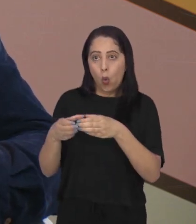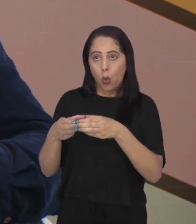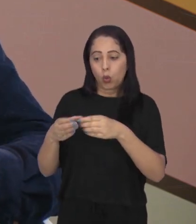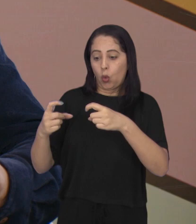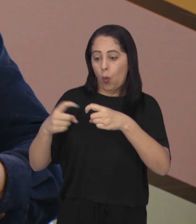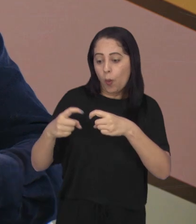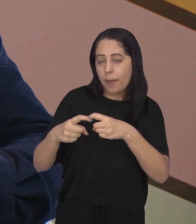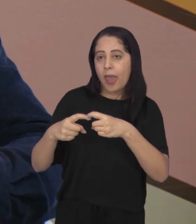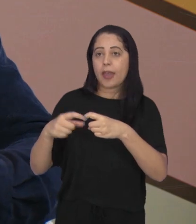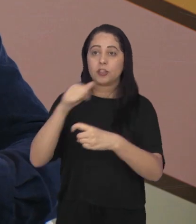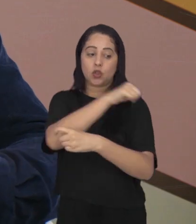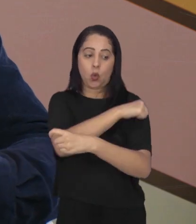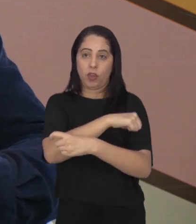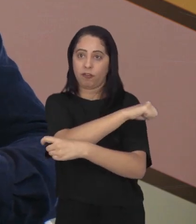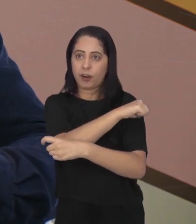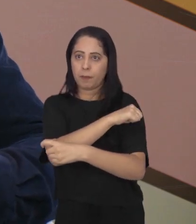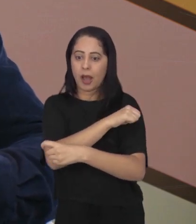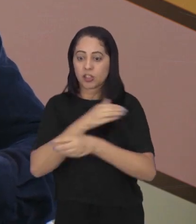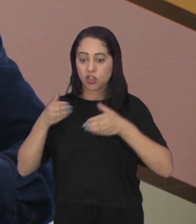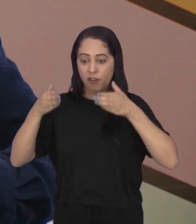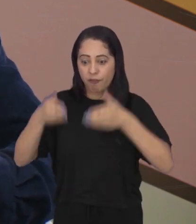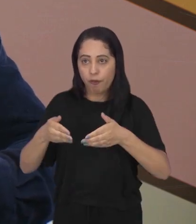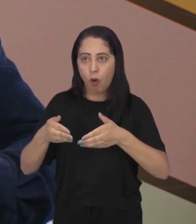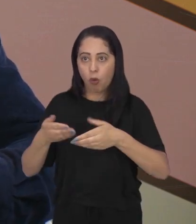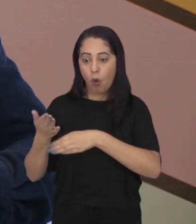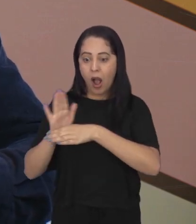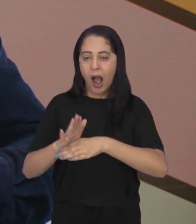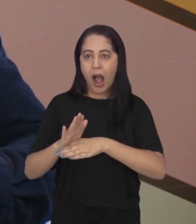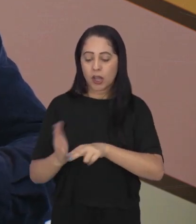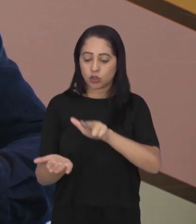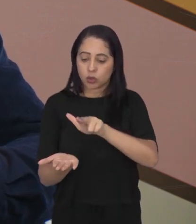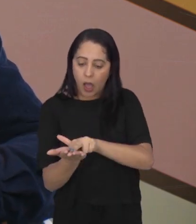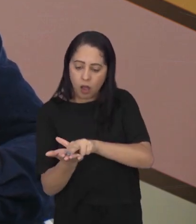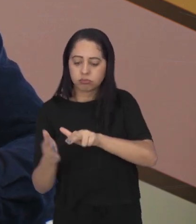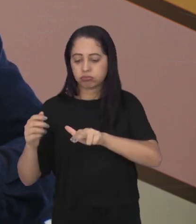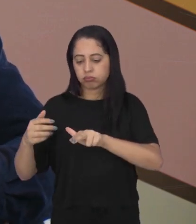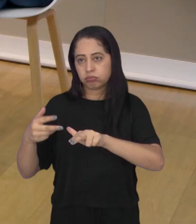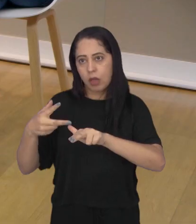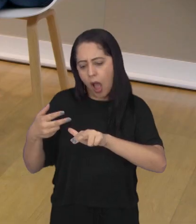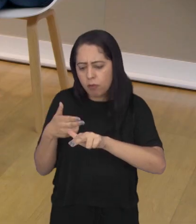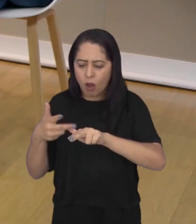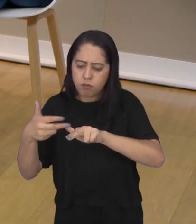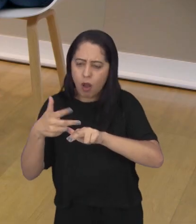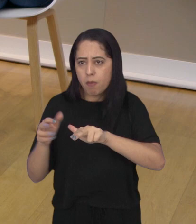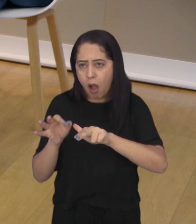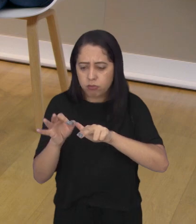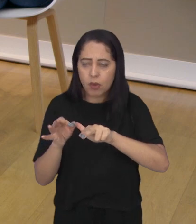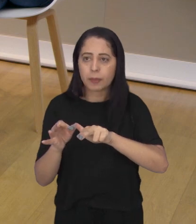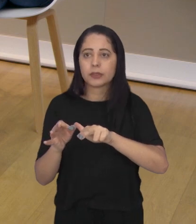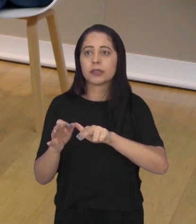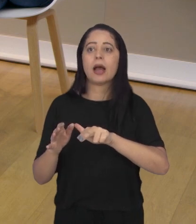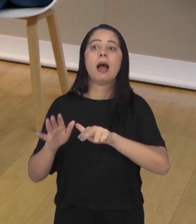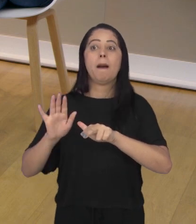A equipe médica de enfermagem está concentrada na assistência. Sim, no atendimento, a pessoa que sofreu fraturas.